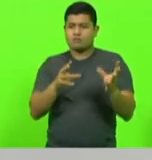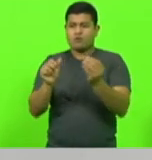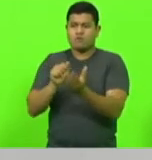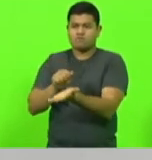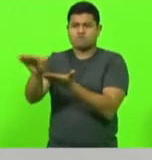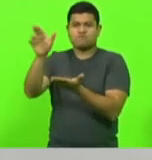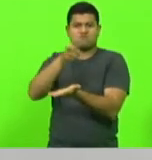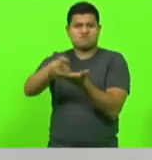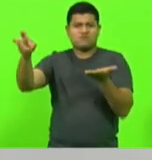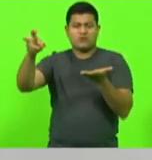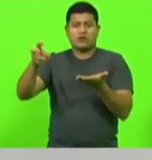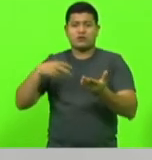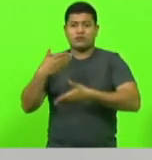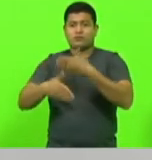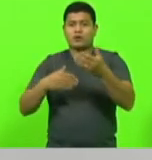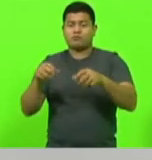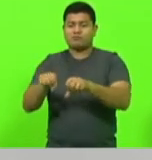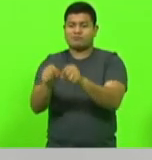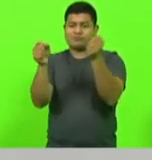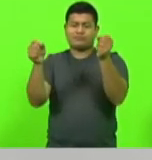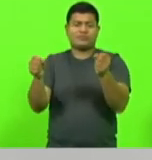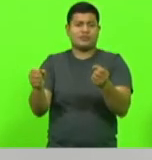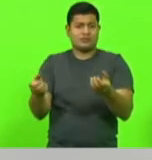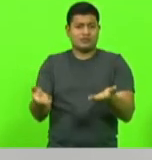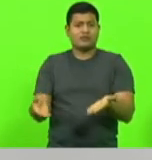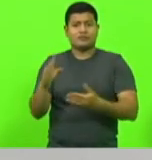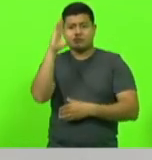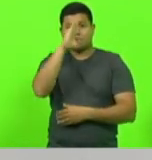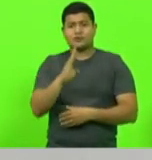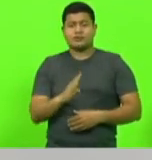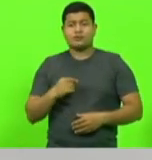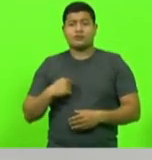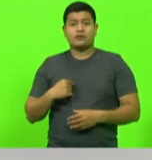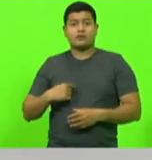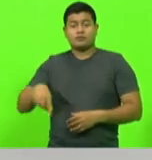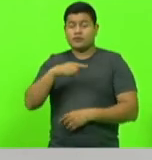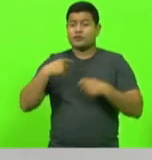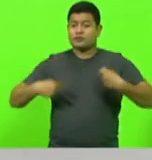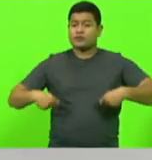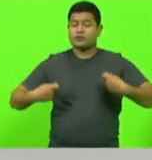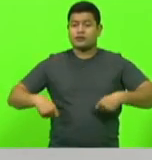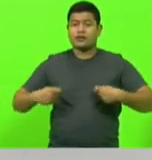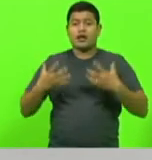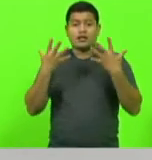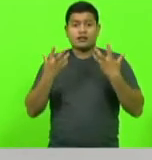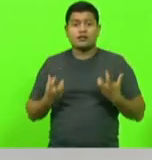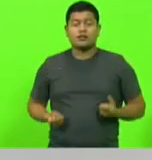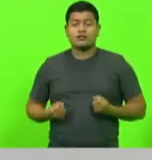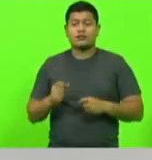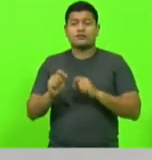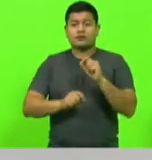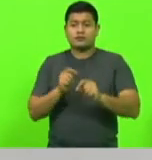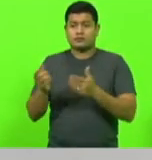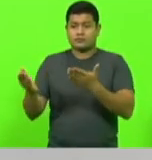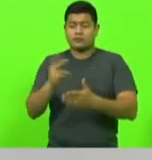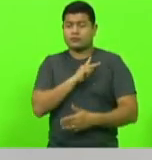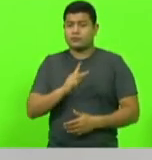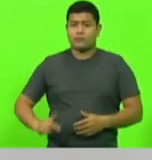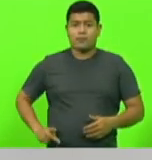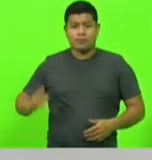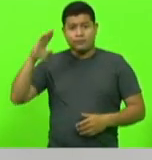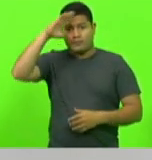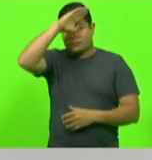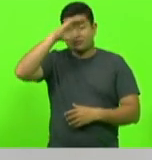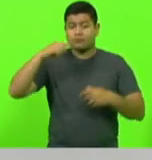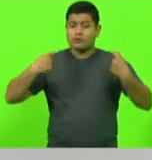incompetente para governar o país, não tem essa capacidade, mas a resposta tem que ser dada nas urnas no ano que vem